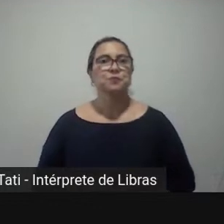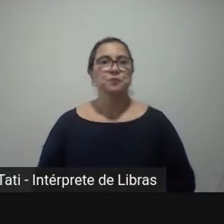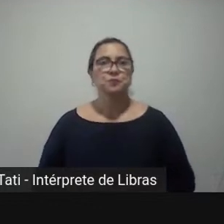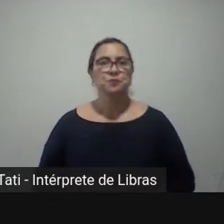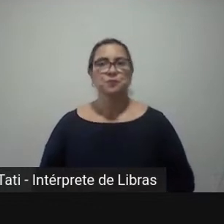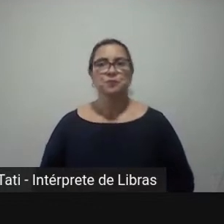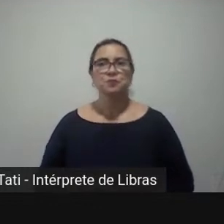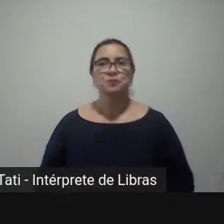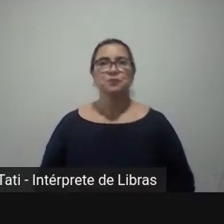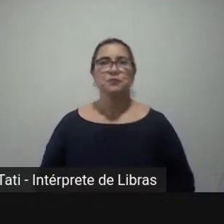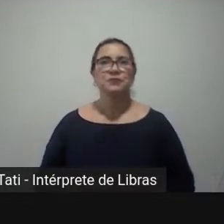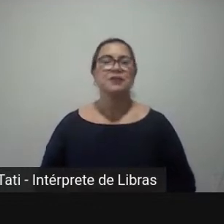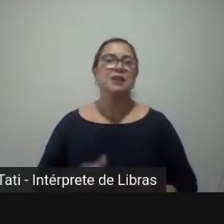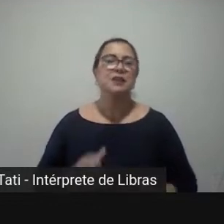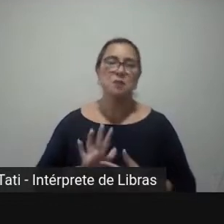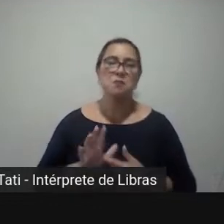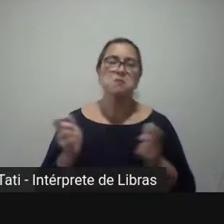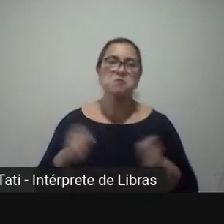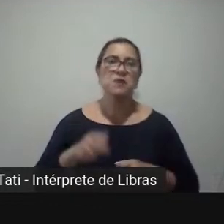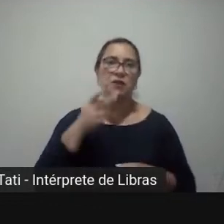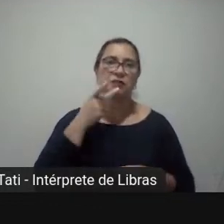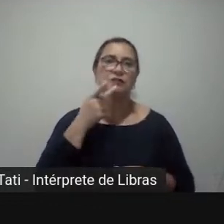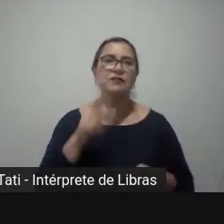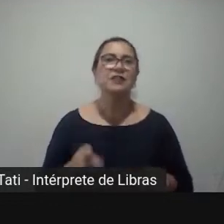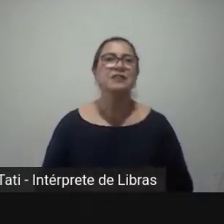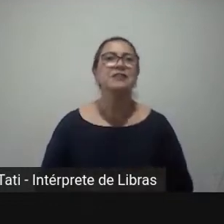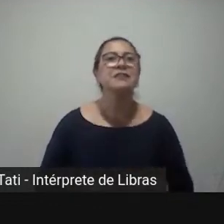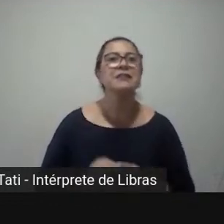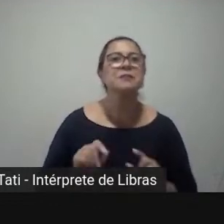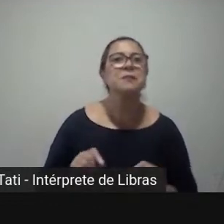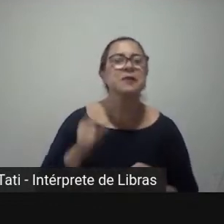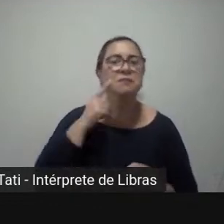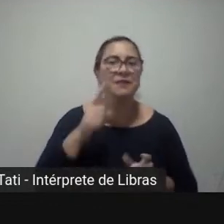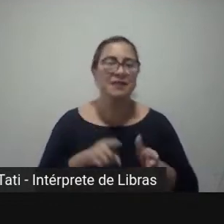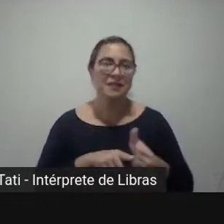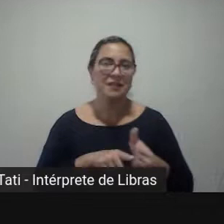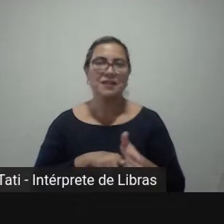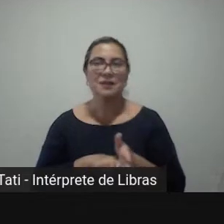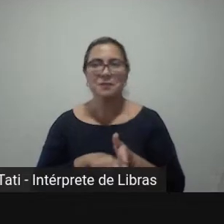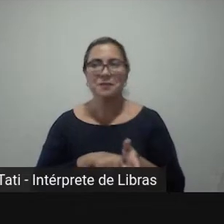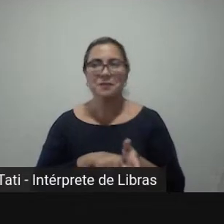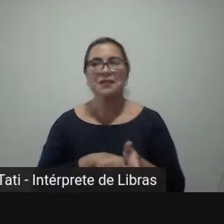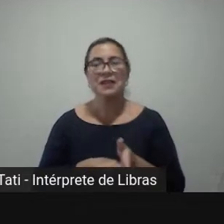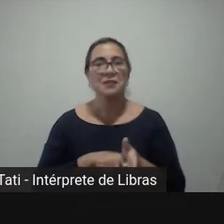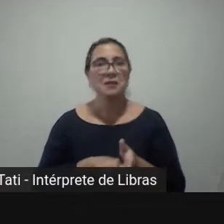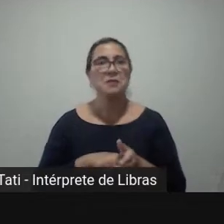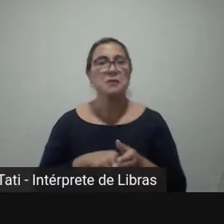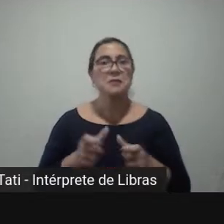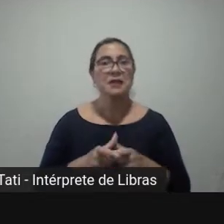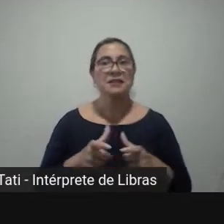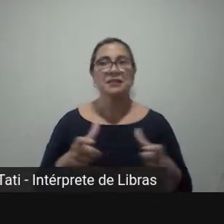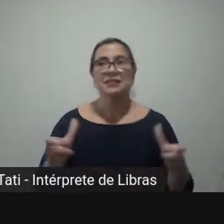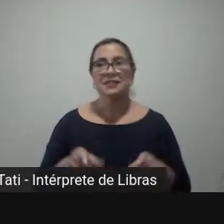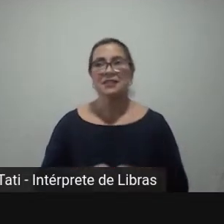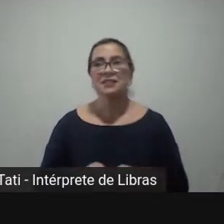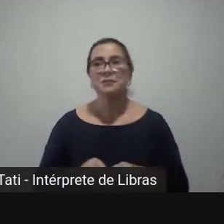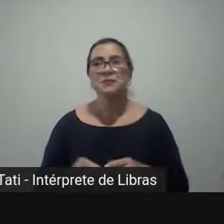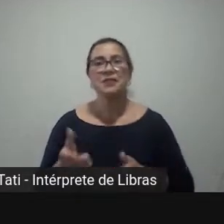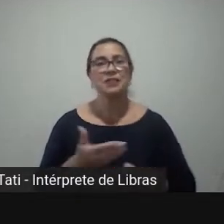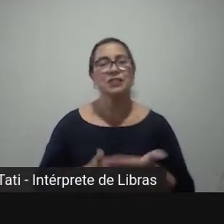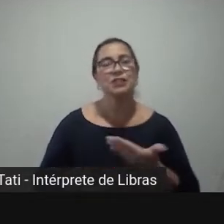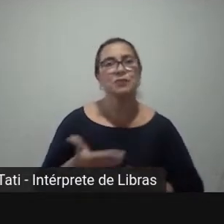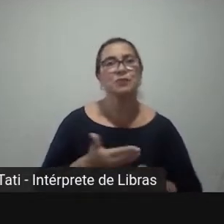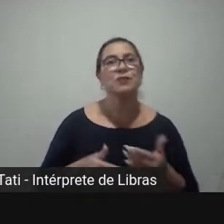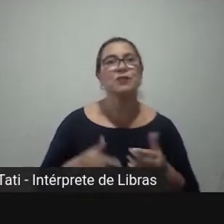Eu posso dizer que foi uma pesquisa bem ampla, não sei se eu esgotei